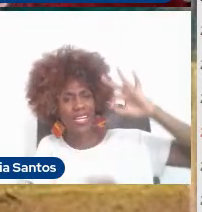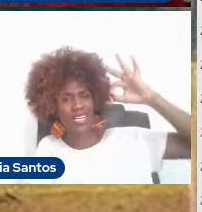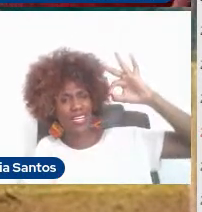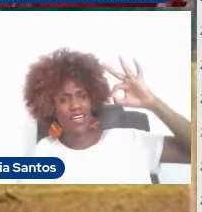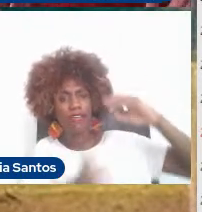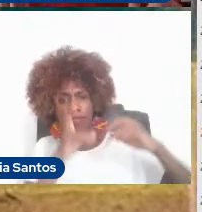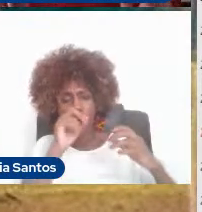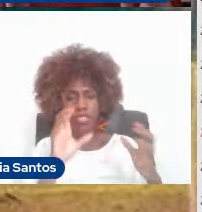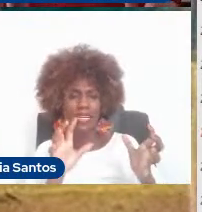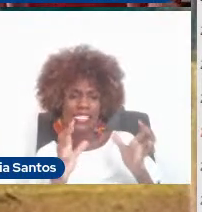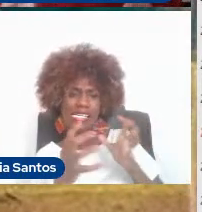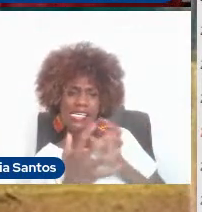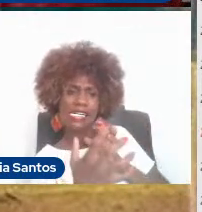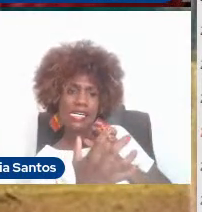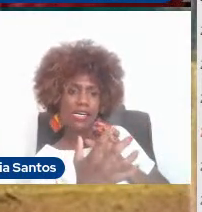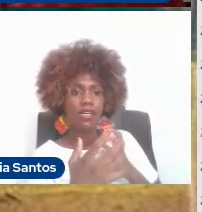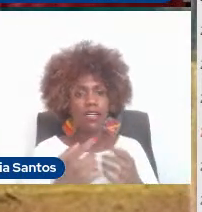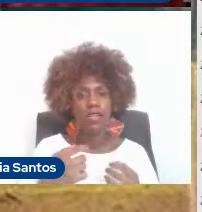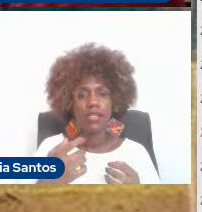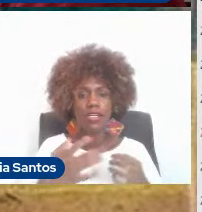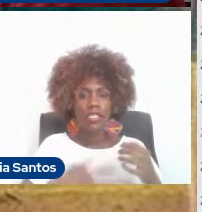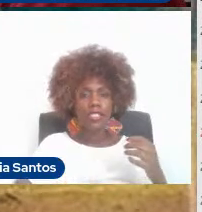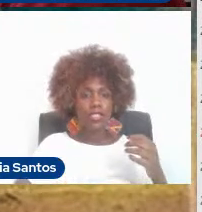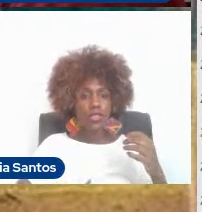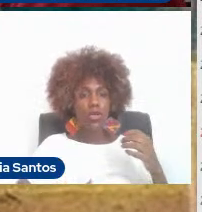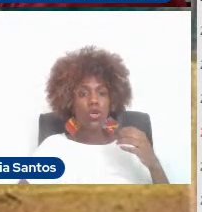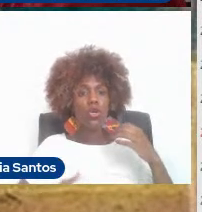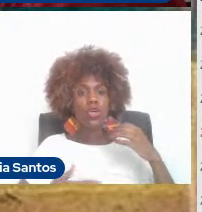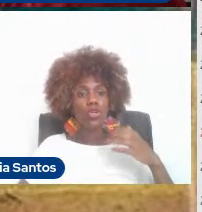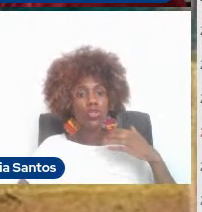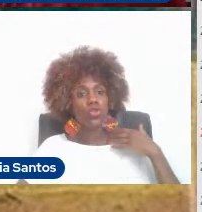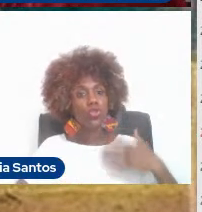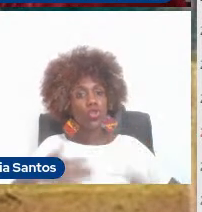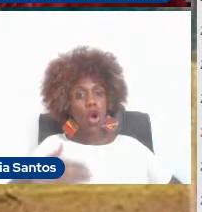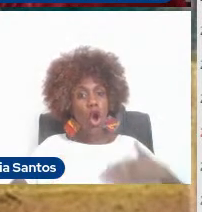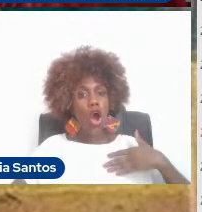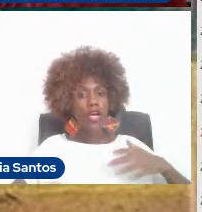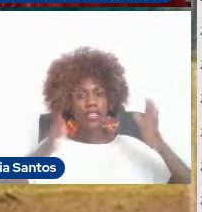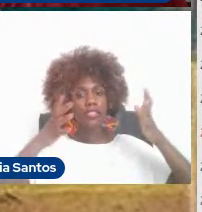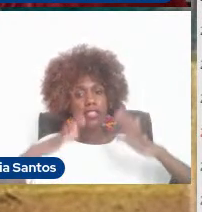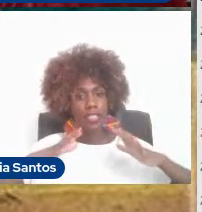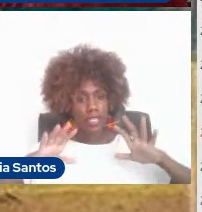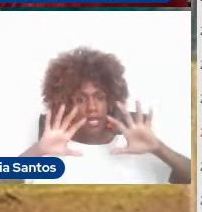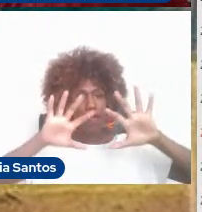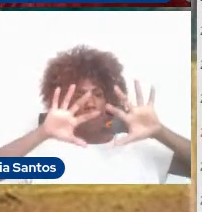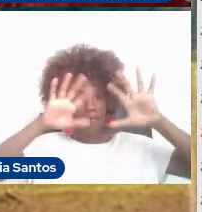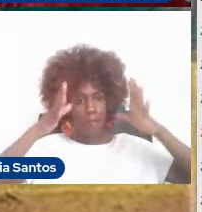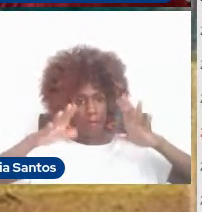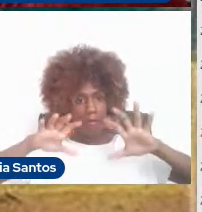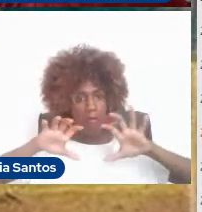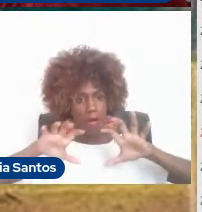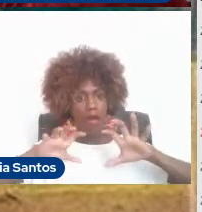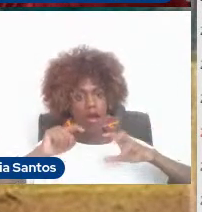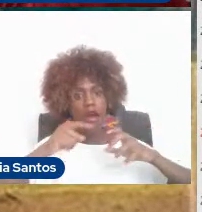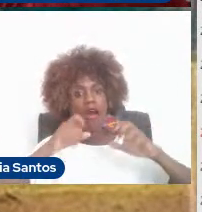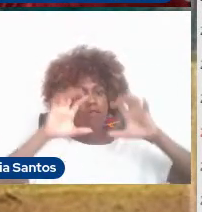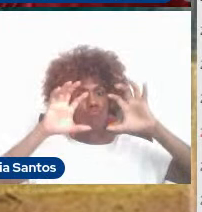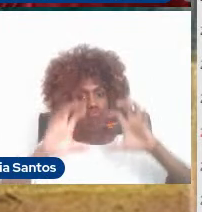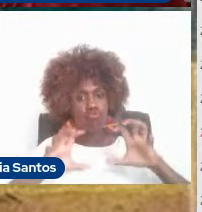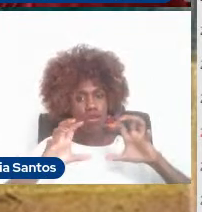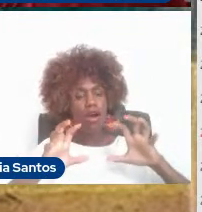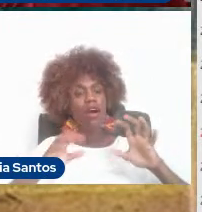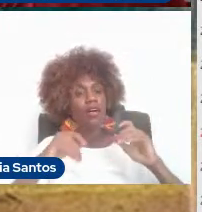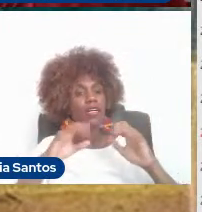torção do tórax em relação à bacia, um desequilíbrio da bacia, um afundamento, digamos assim, do lado